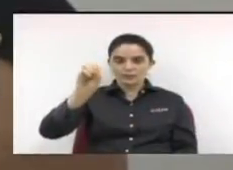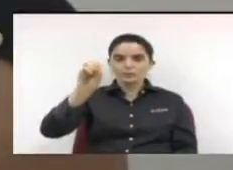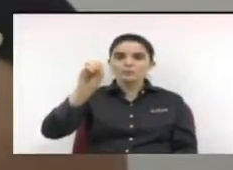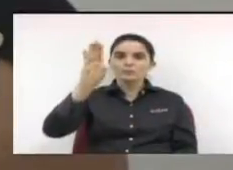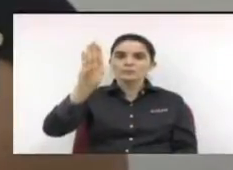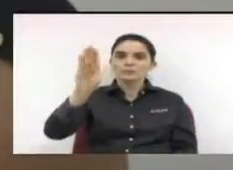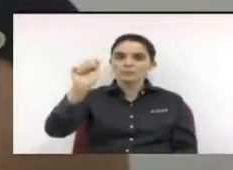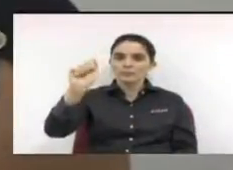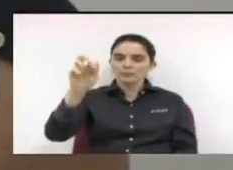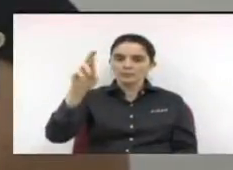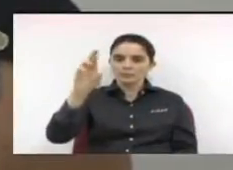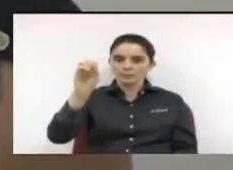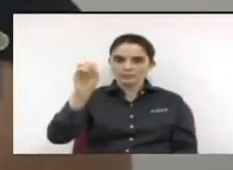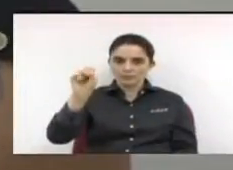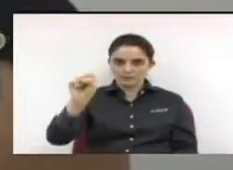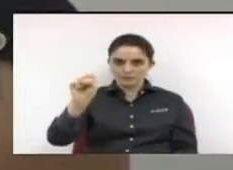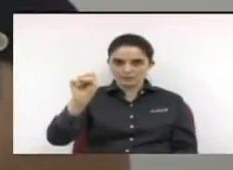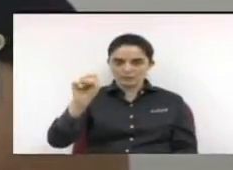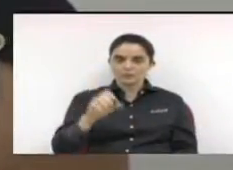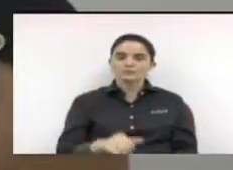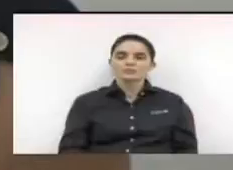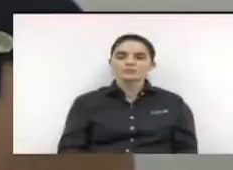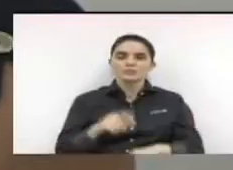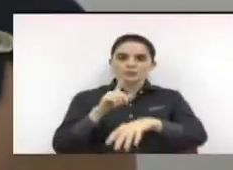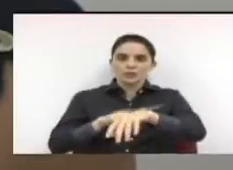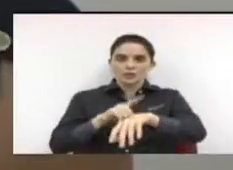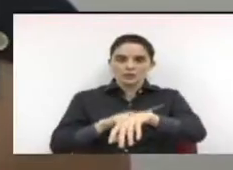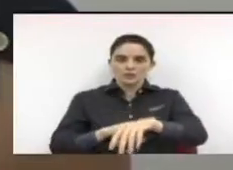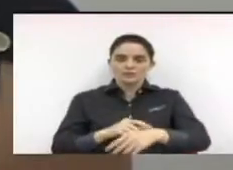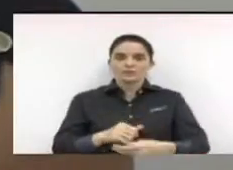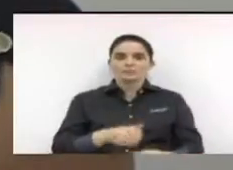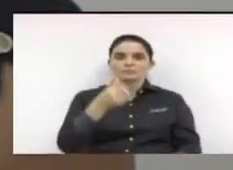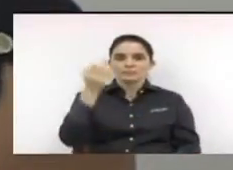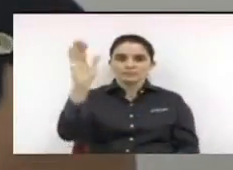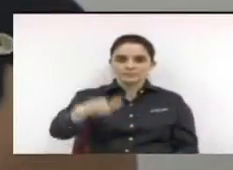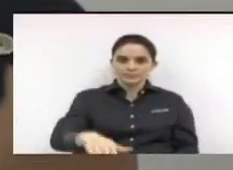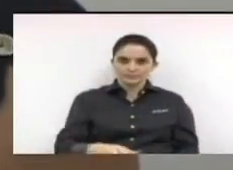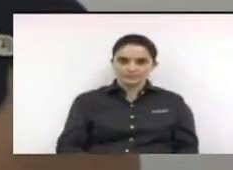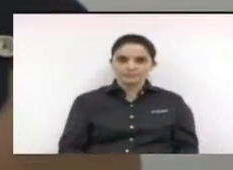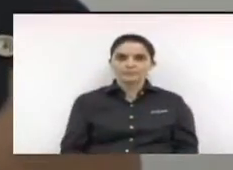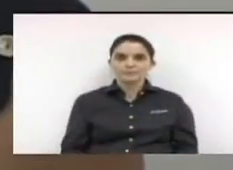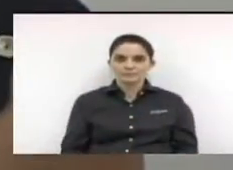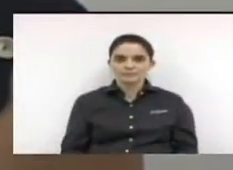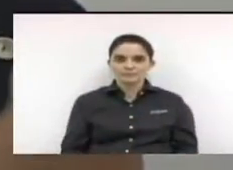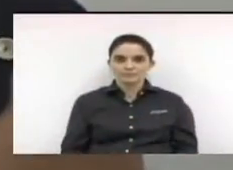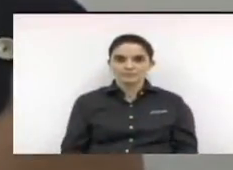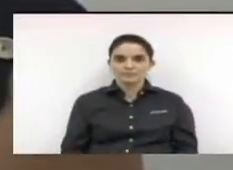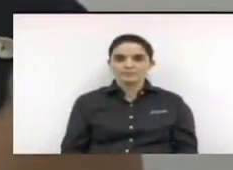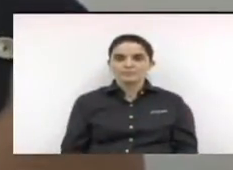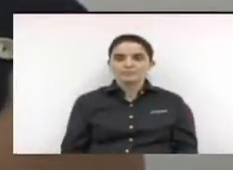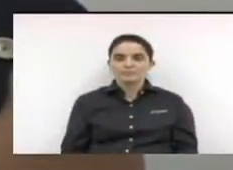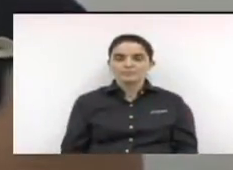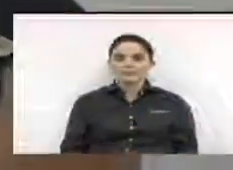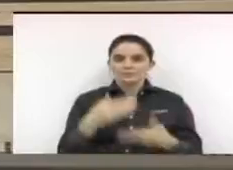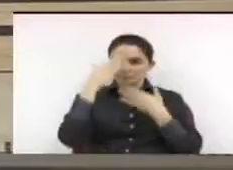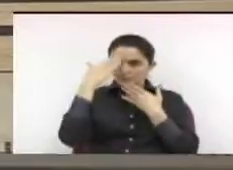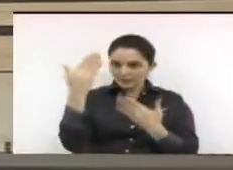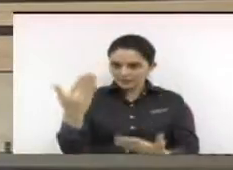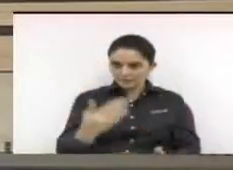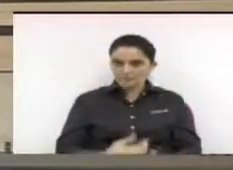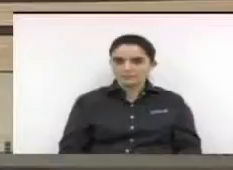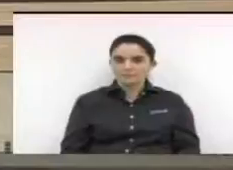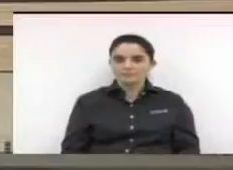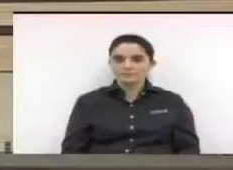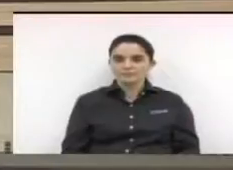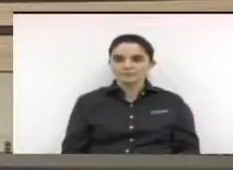para um grande ato contra essa reorganização e fechamento das escolas que vem por aí muito obrigada